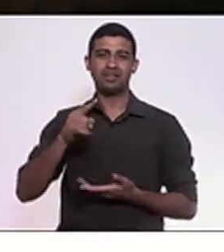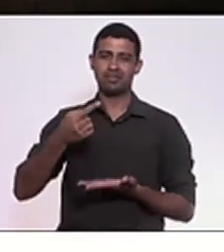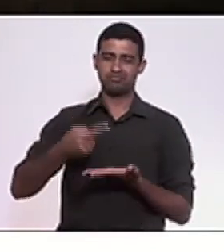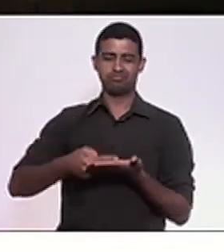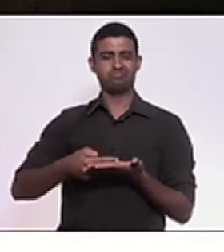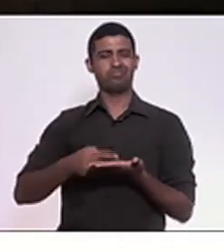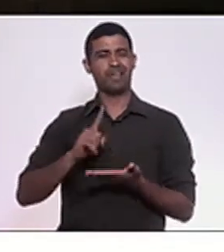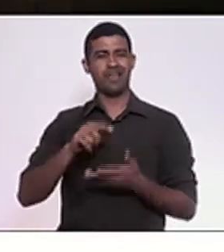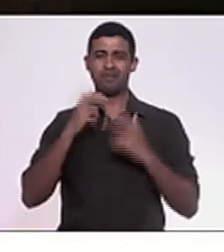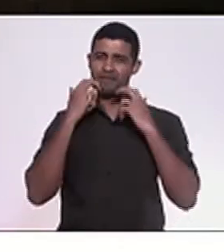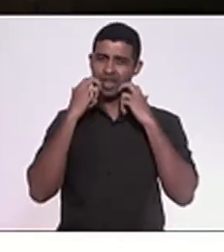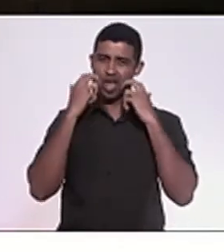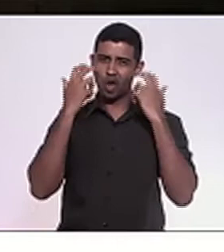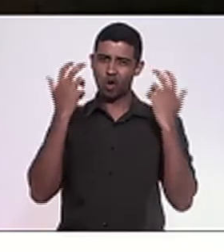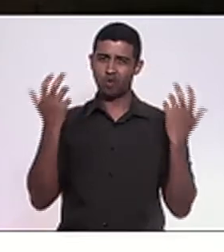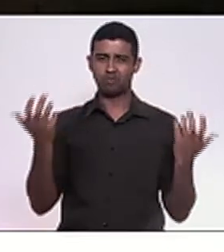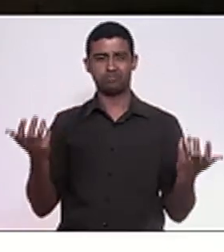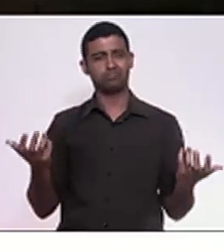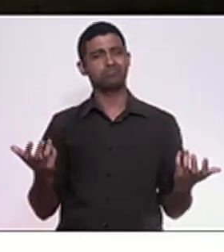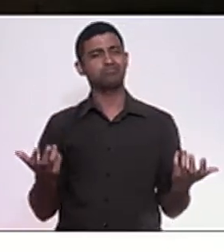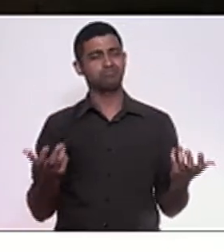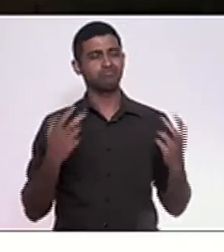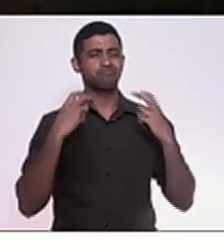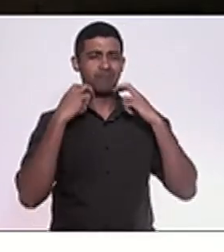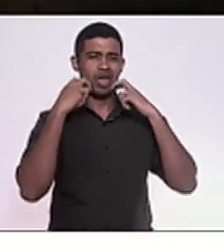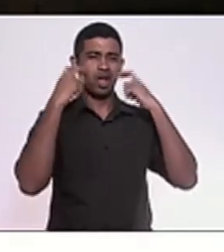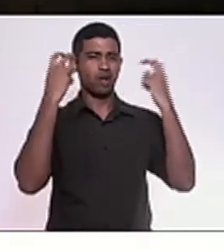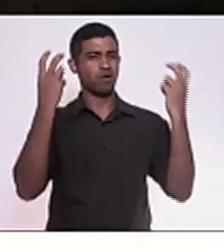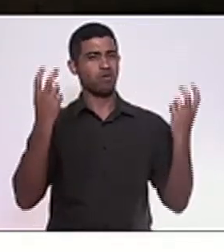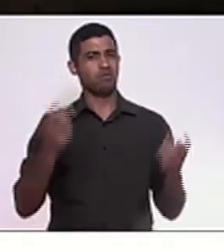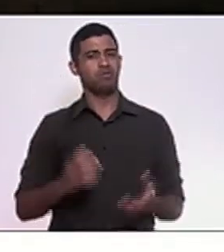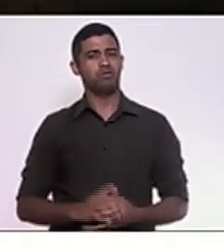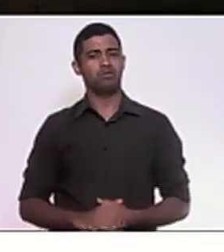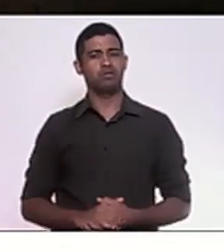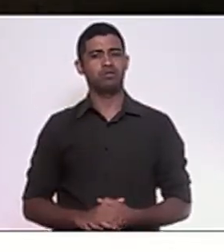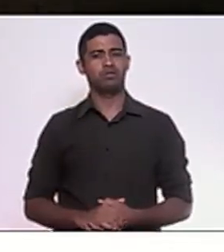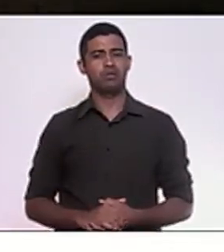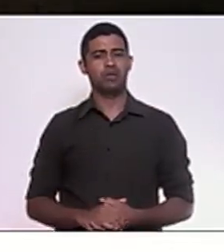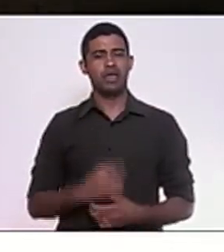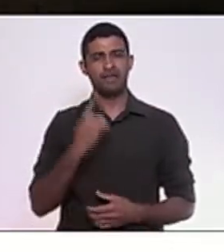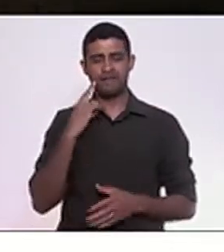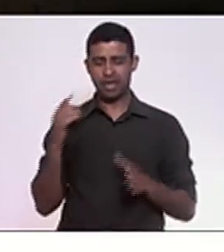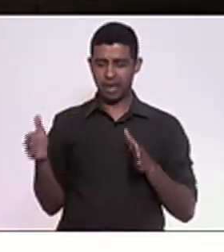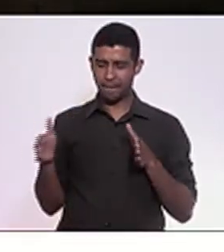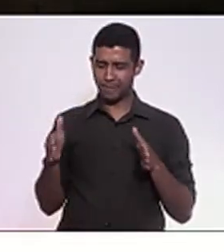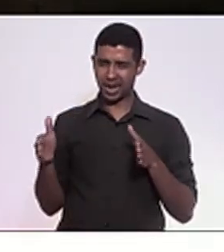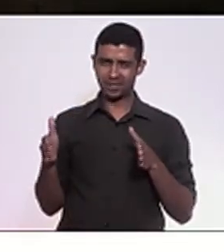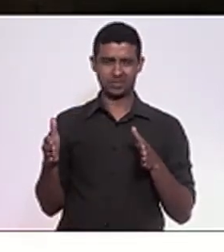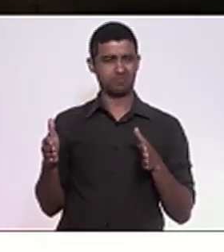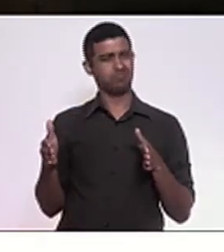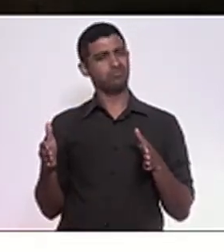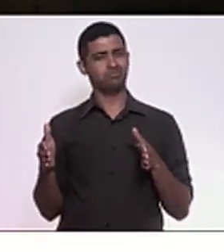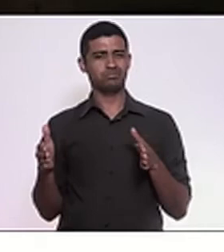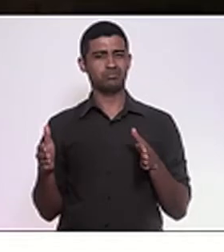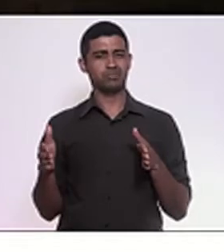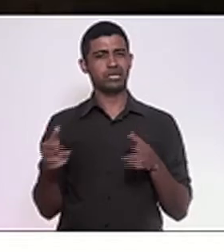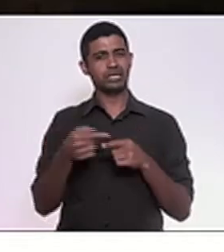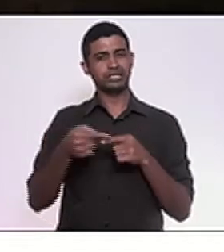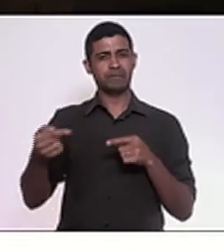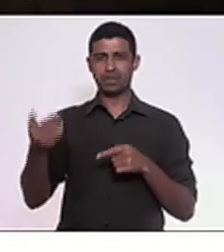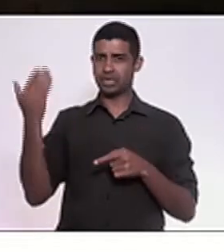uma vergonha, uma vergonha, prazo indeterminado. Na semana passada,